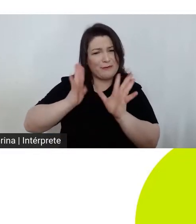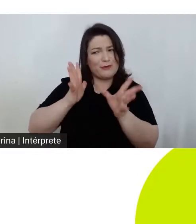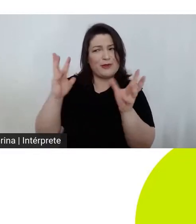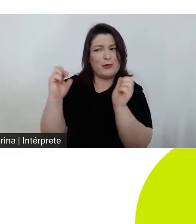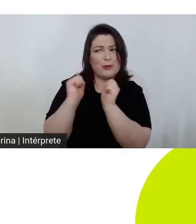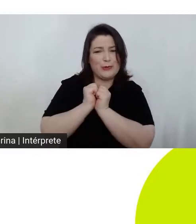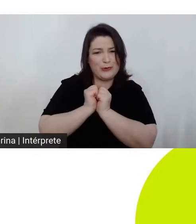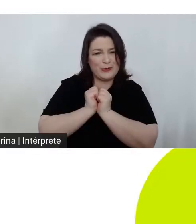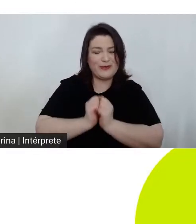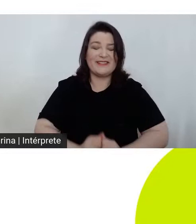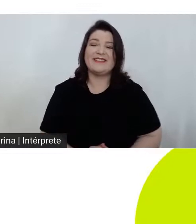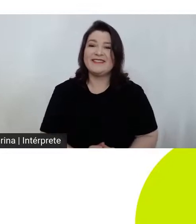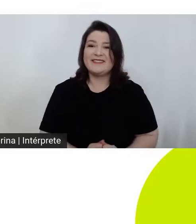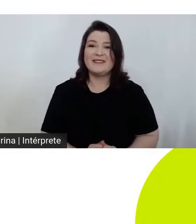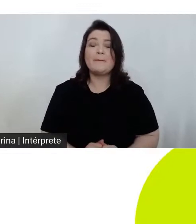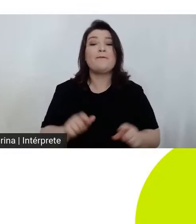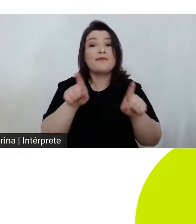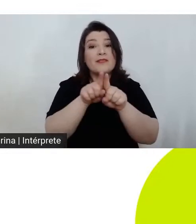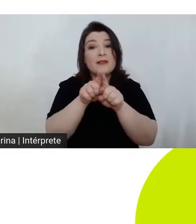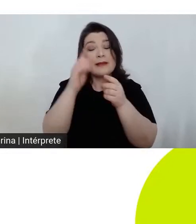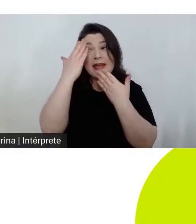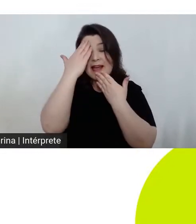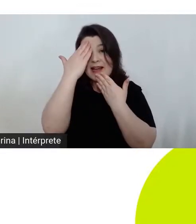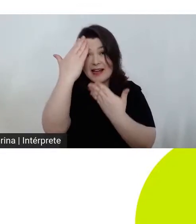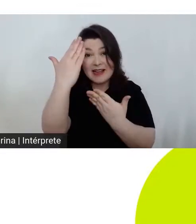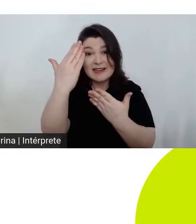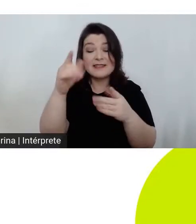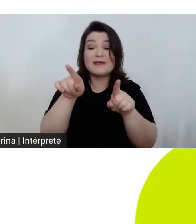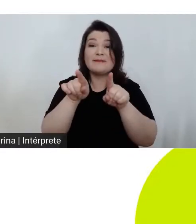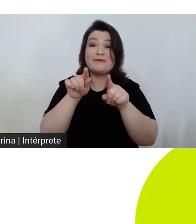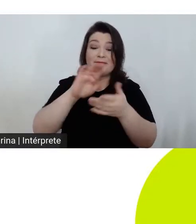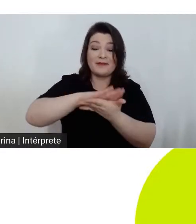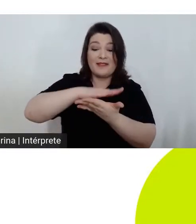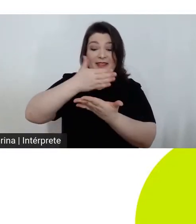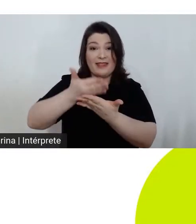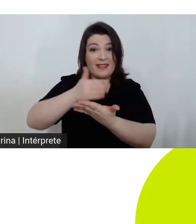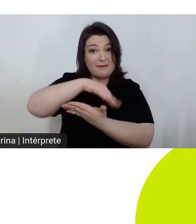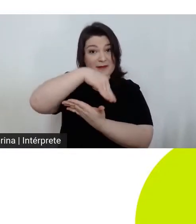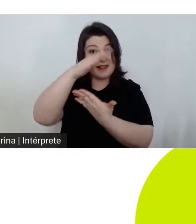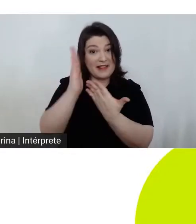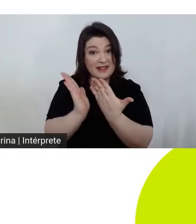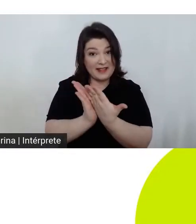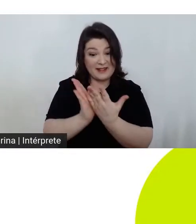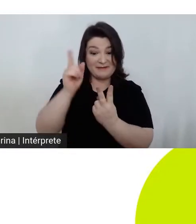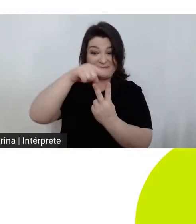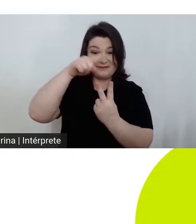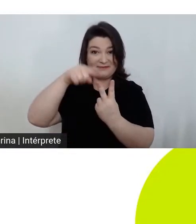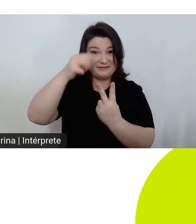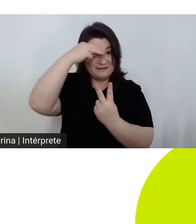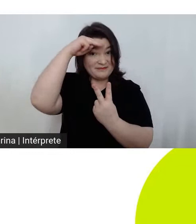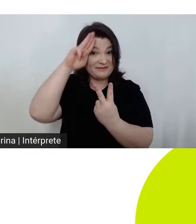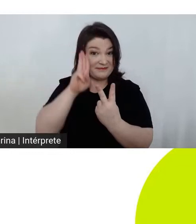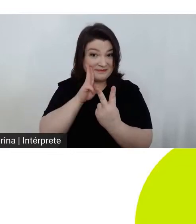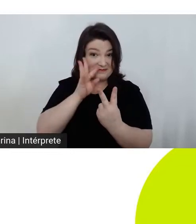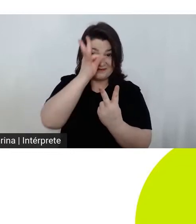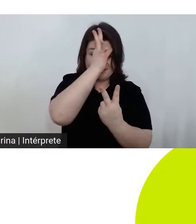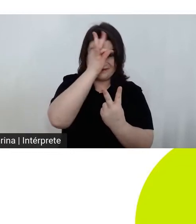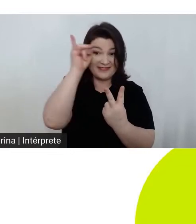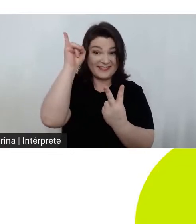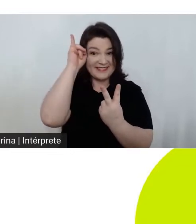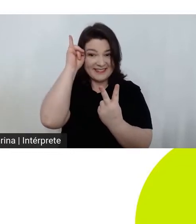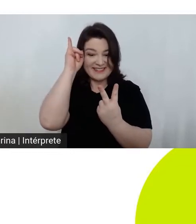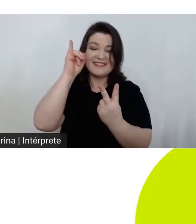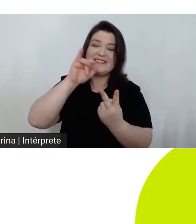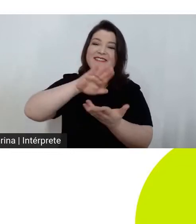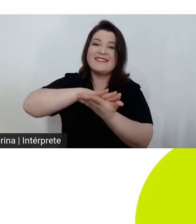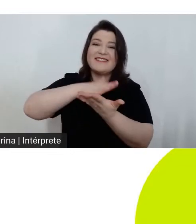juntos. Também queria agradecer aqui a Marina e o Tiago, que vão fazer a nossa tradução em libras.